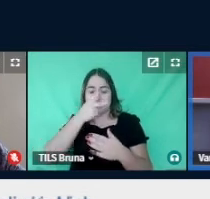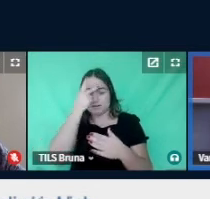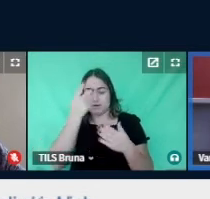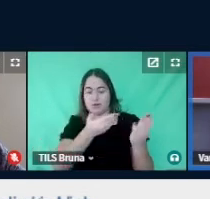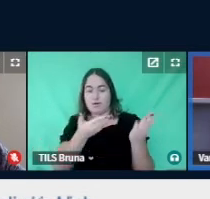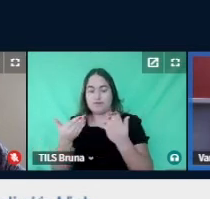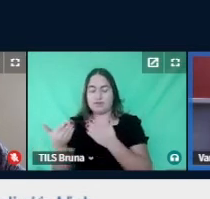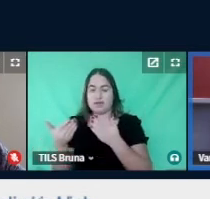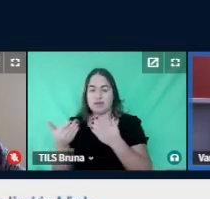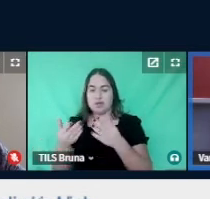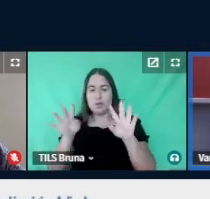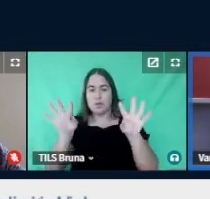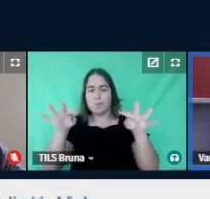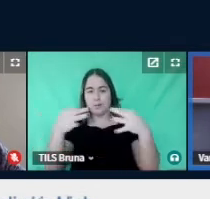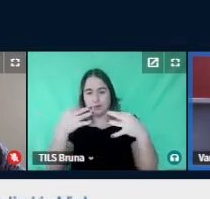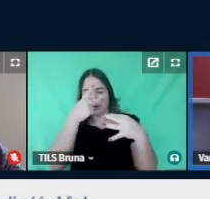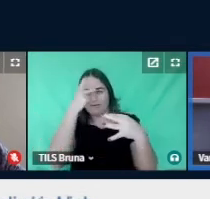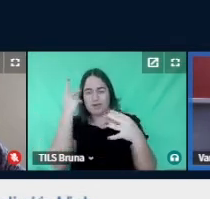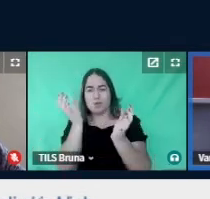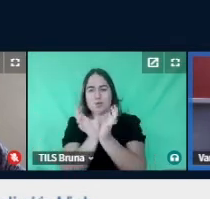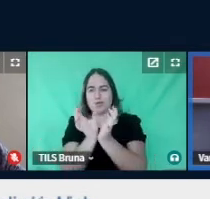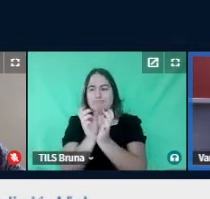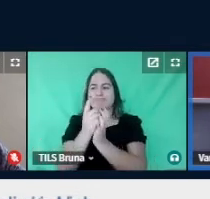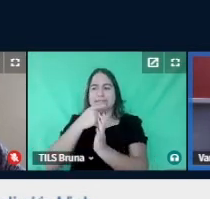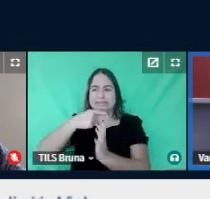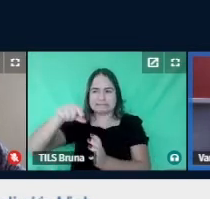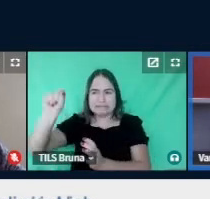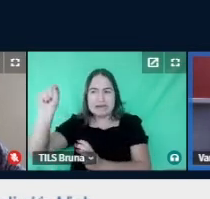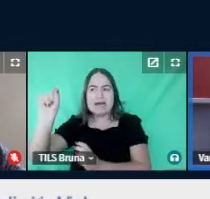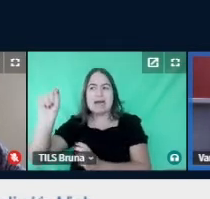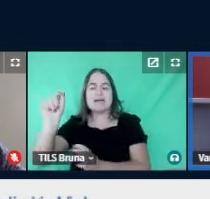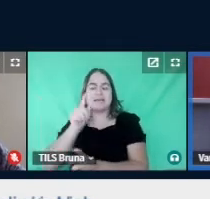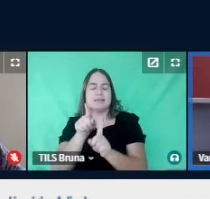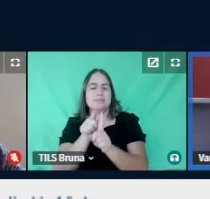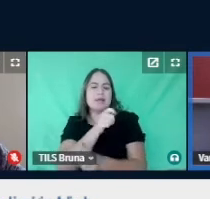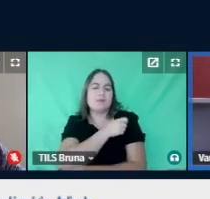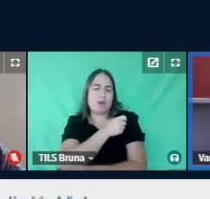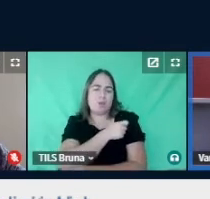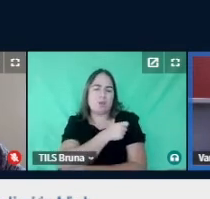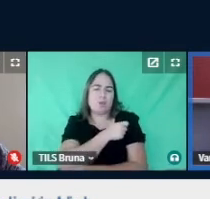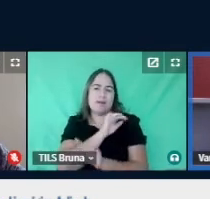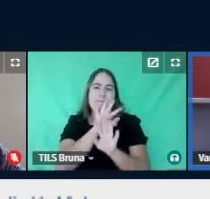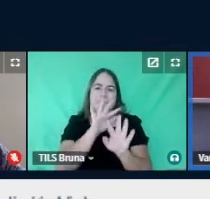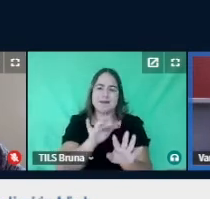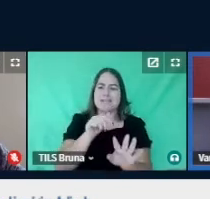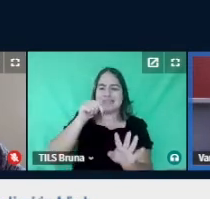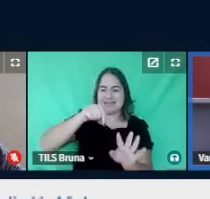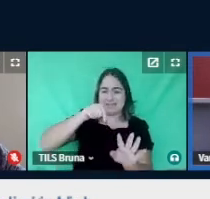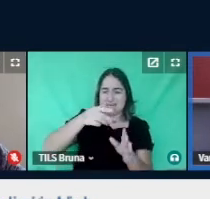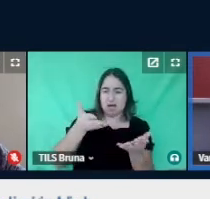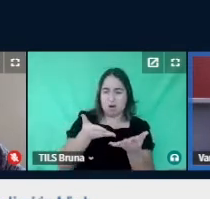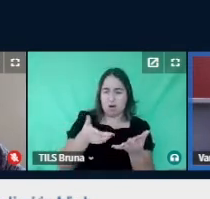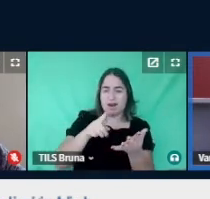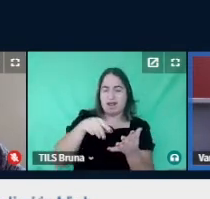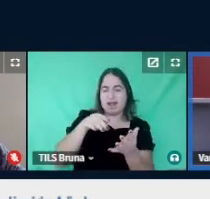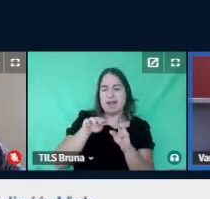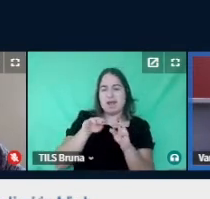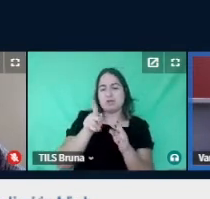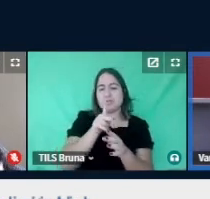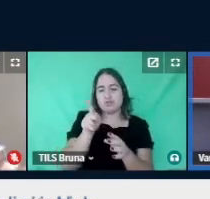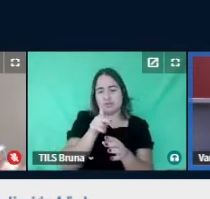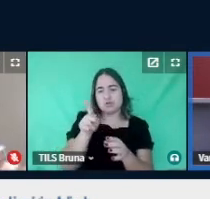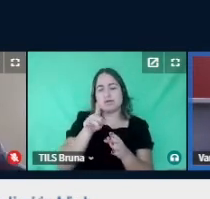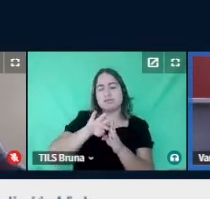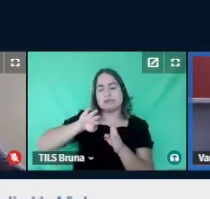audiência, o público, o aluno que está defendendo, nesse caso aqui, quem vai sair é a banca, a banca vai